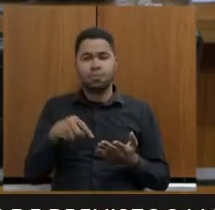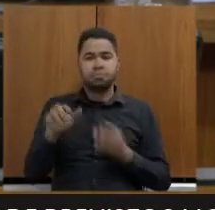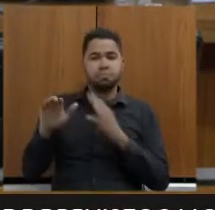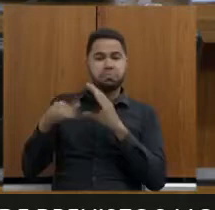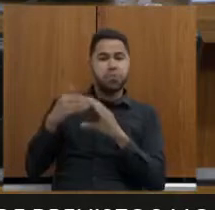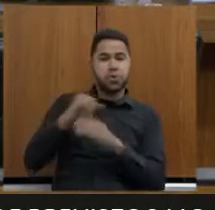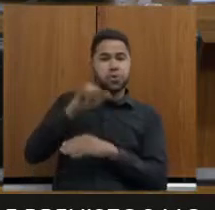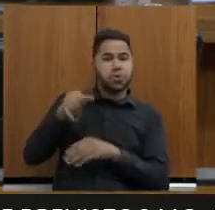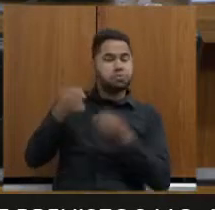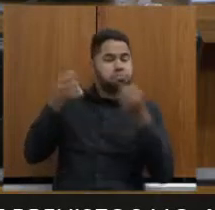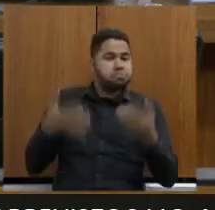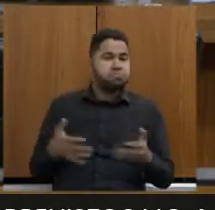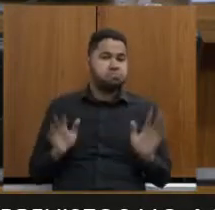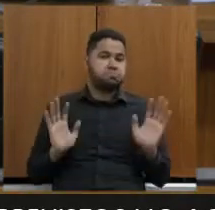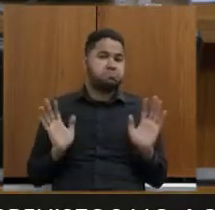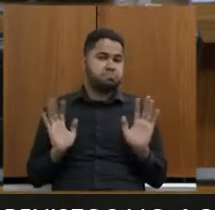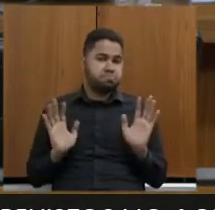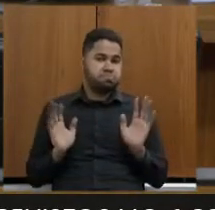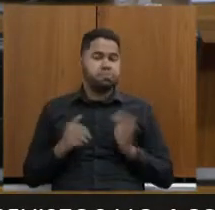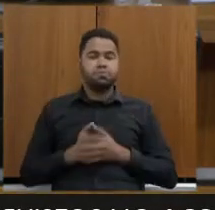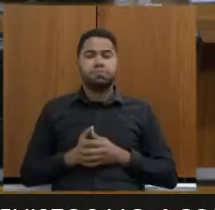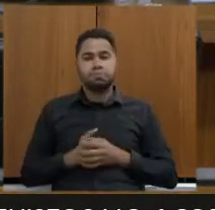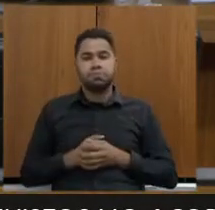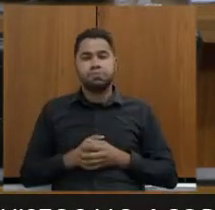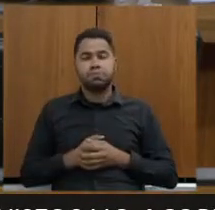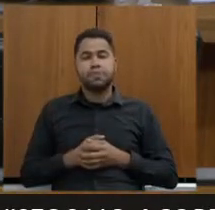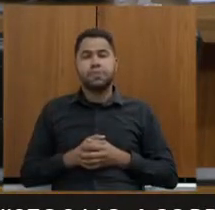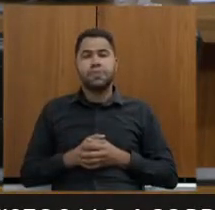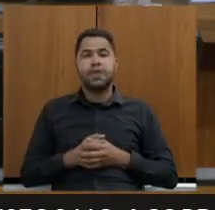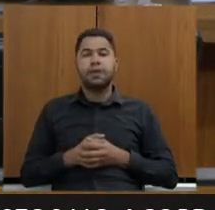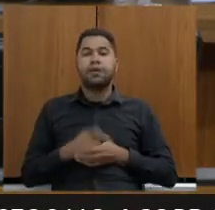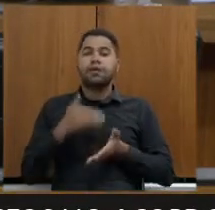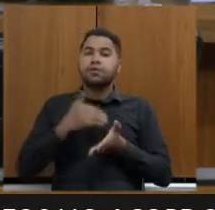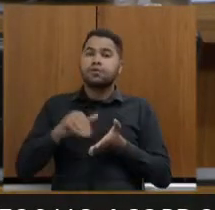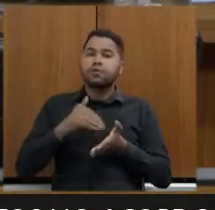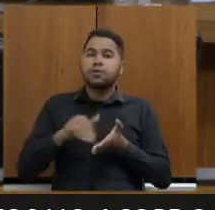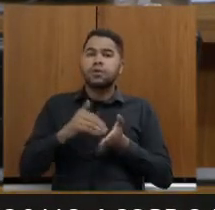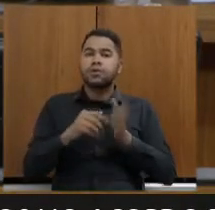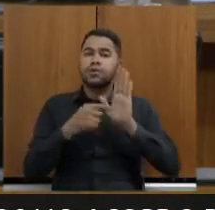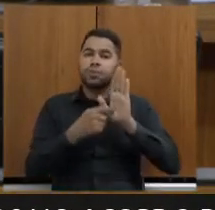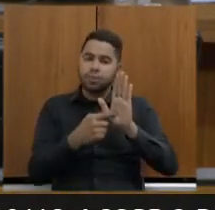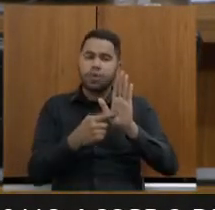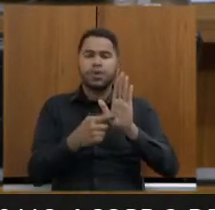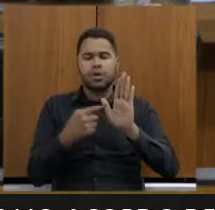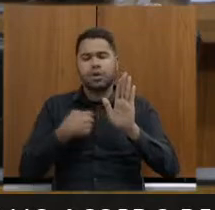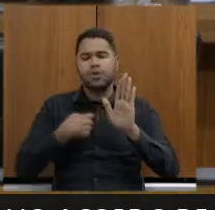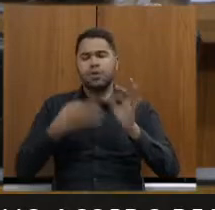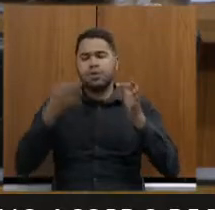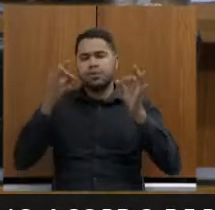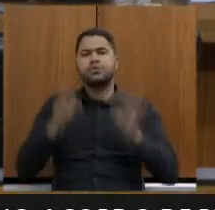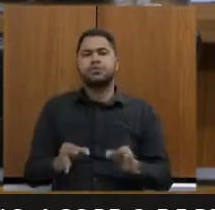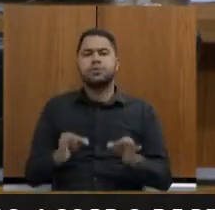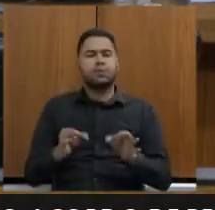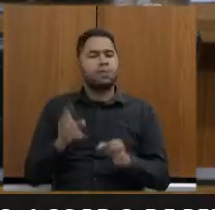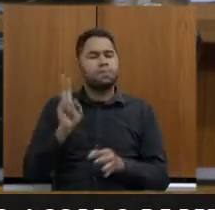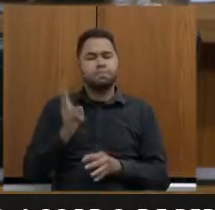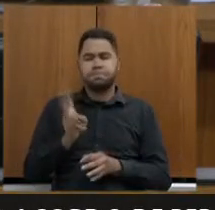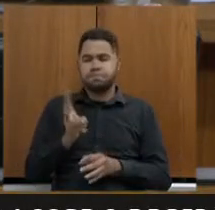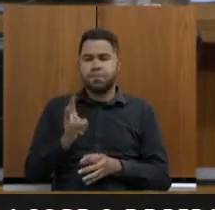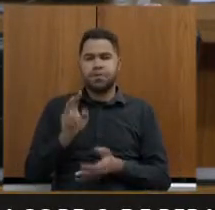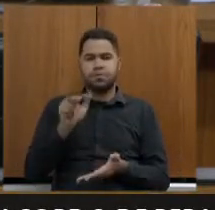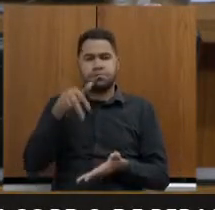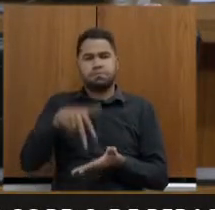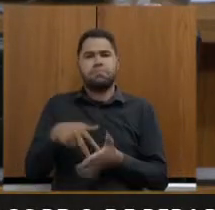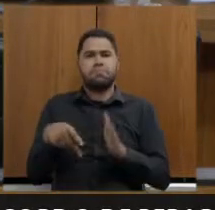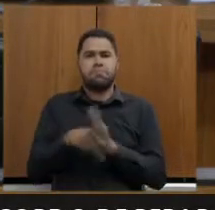justificativa, e o que o secretário aqui colocar, eu tenho certeza que é o mesmo posicionamento da